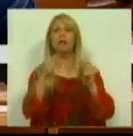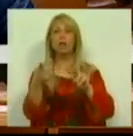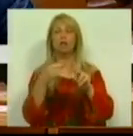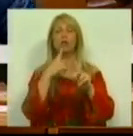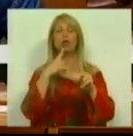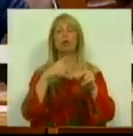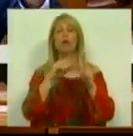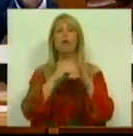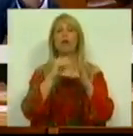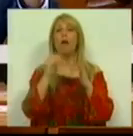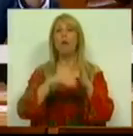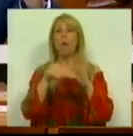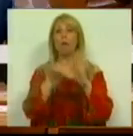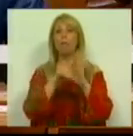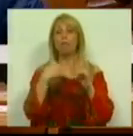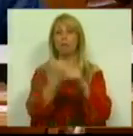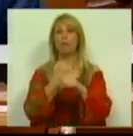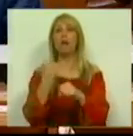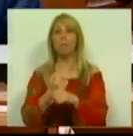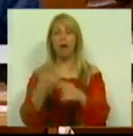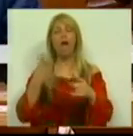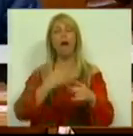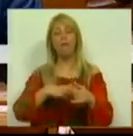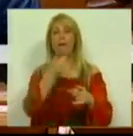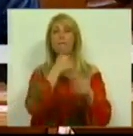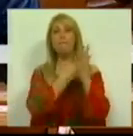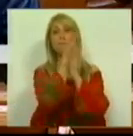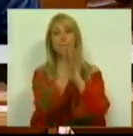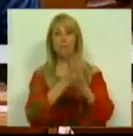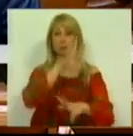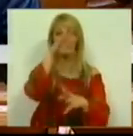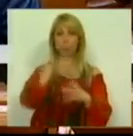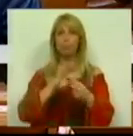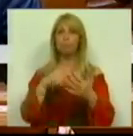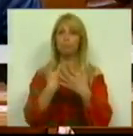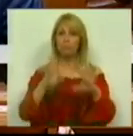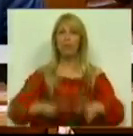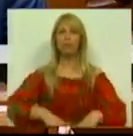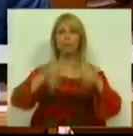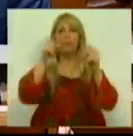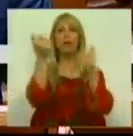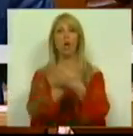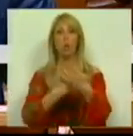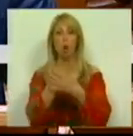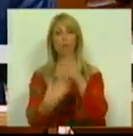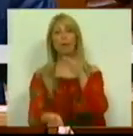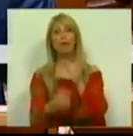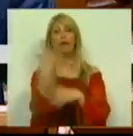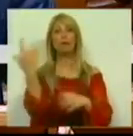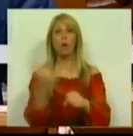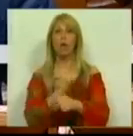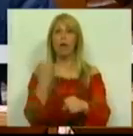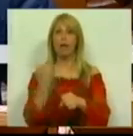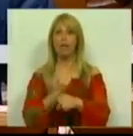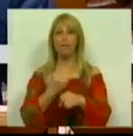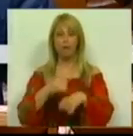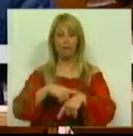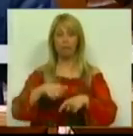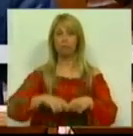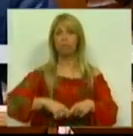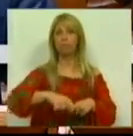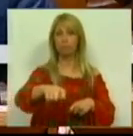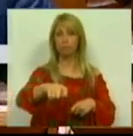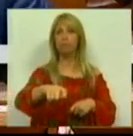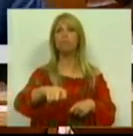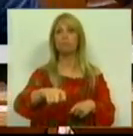estratégica de abranger as medidas conducentes ao crescimento económico e à criação de emprego, a médio e longo prazos,